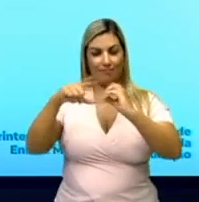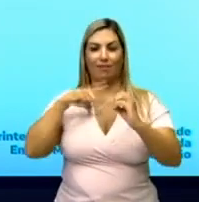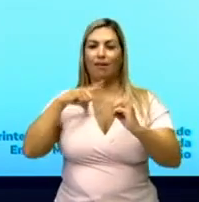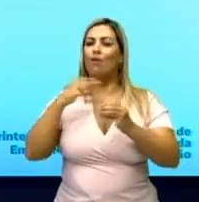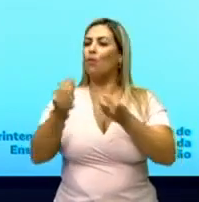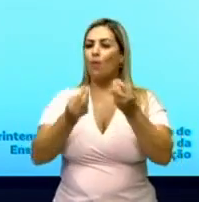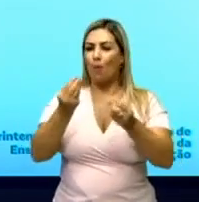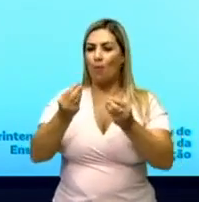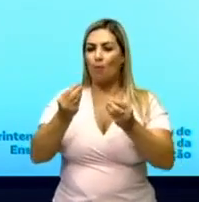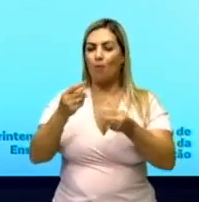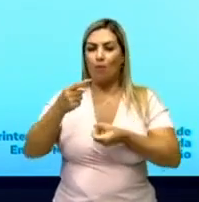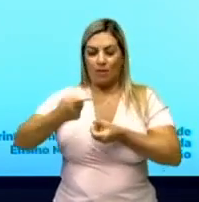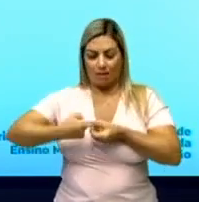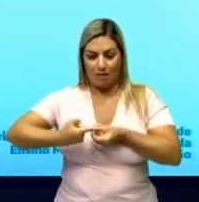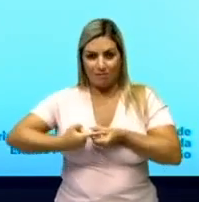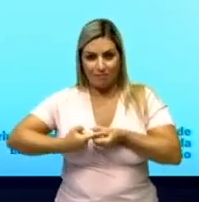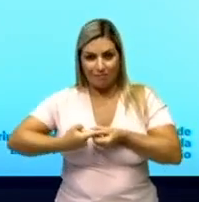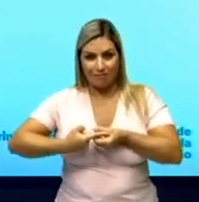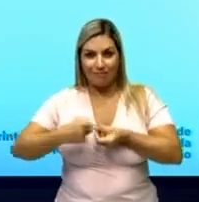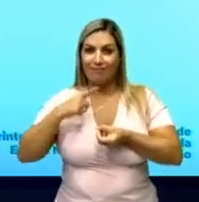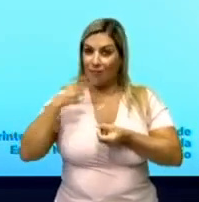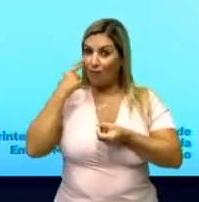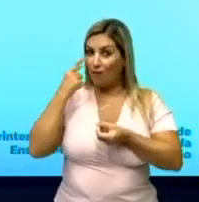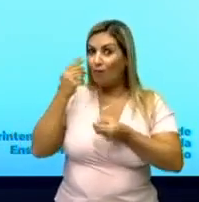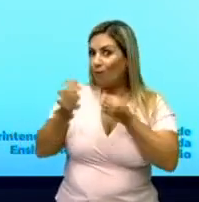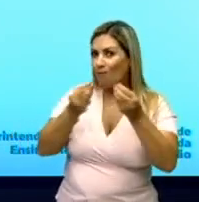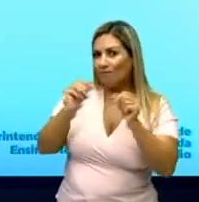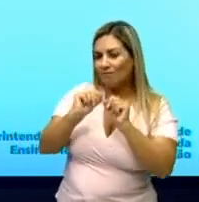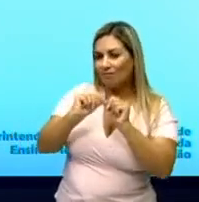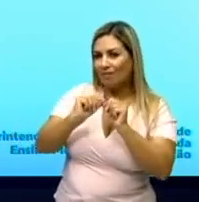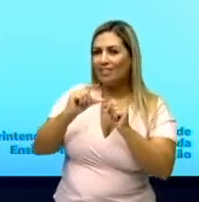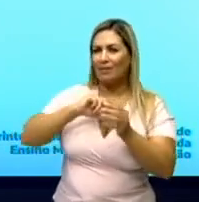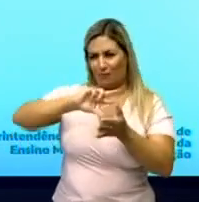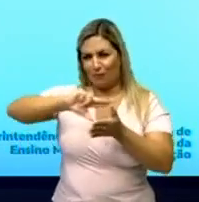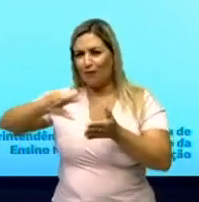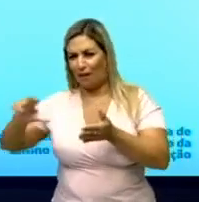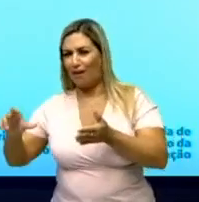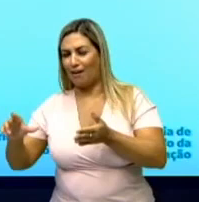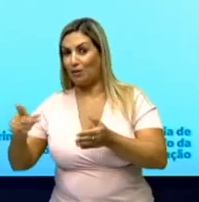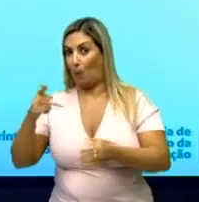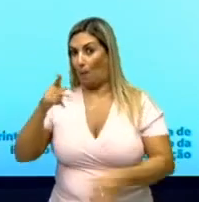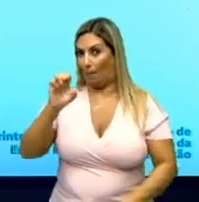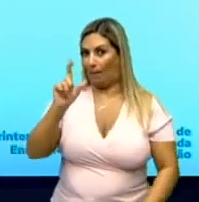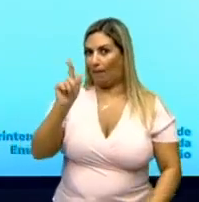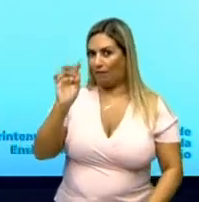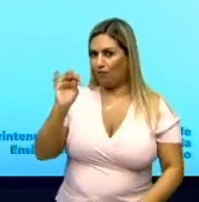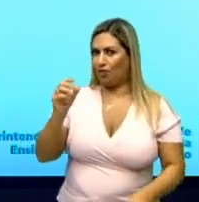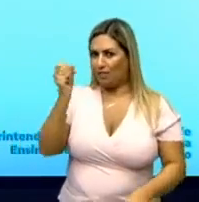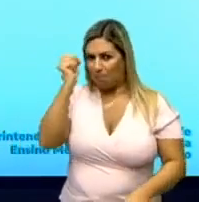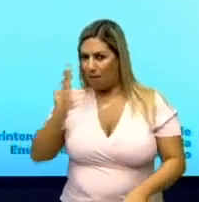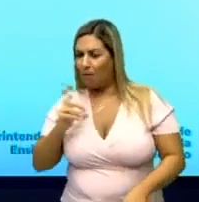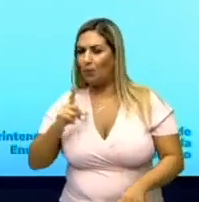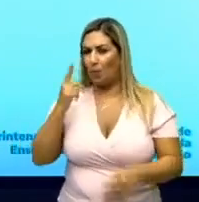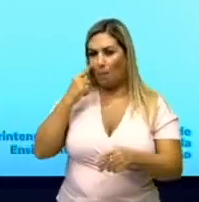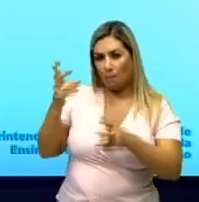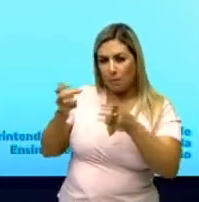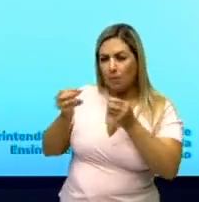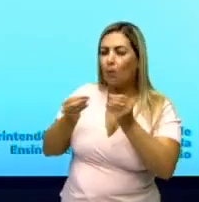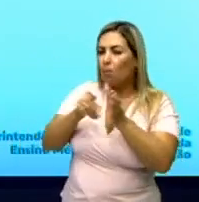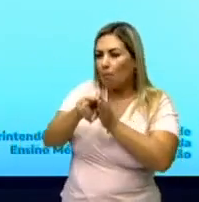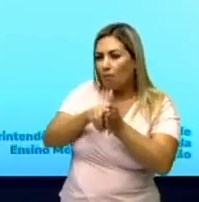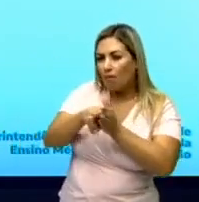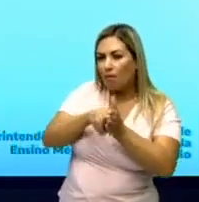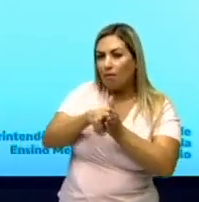onde vai estar as suas pegadinhas, tá certo? Vai ter muita pegadinha em relação a esse cosseno. Como é que eu analiso esse cosseno?